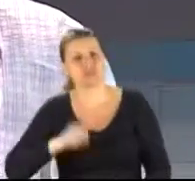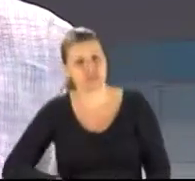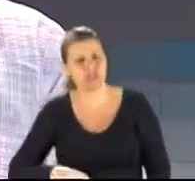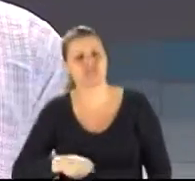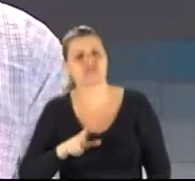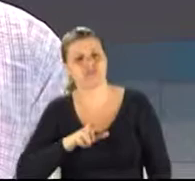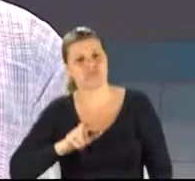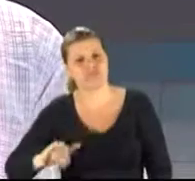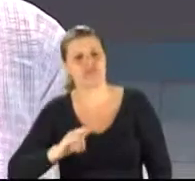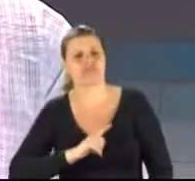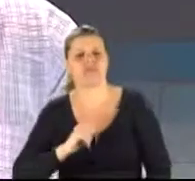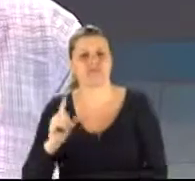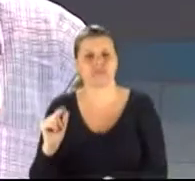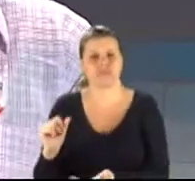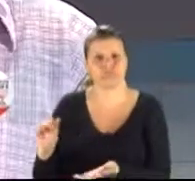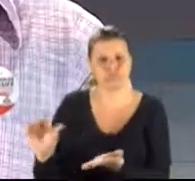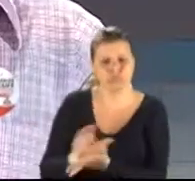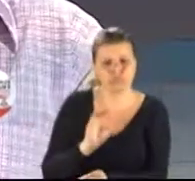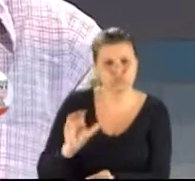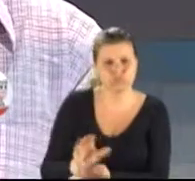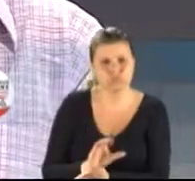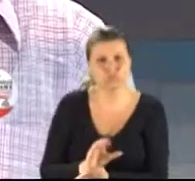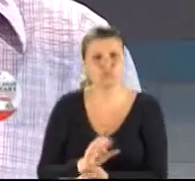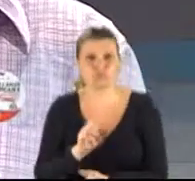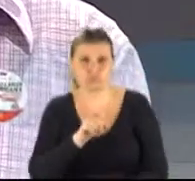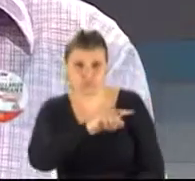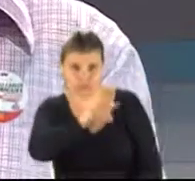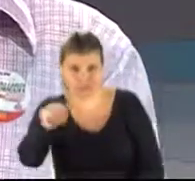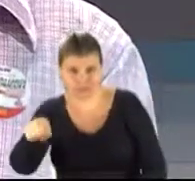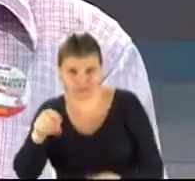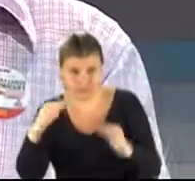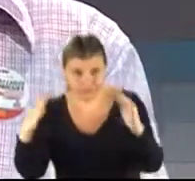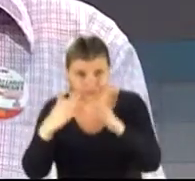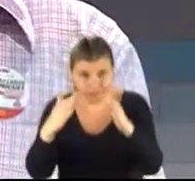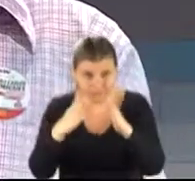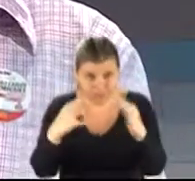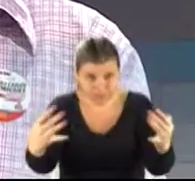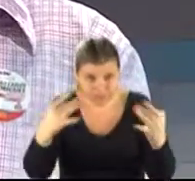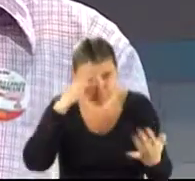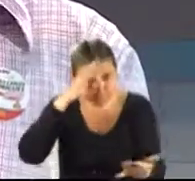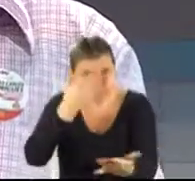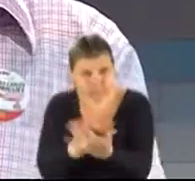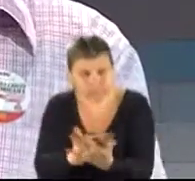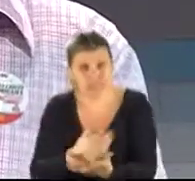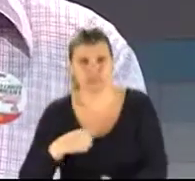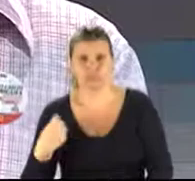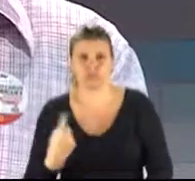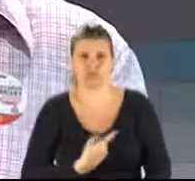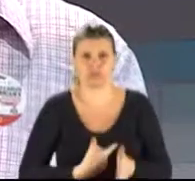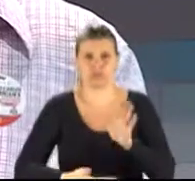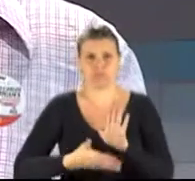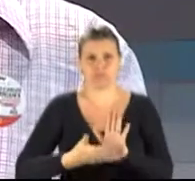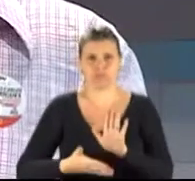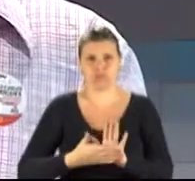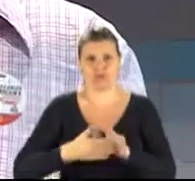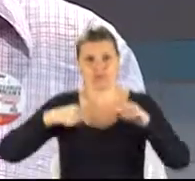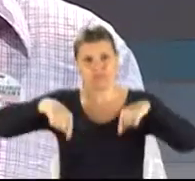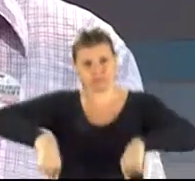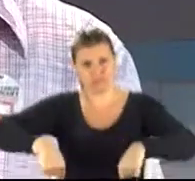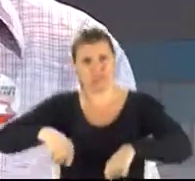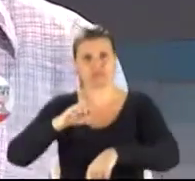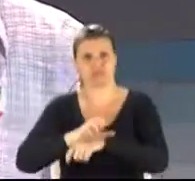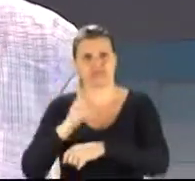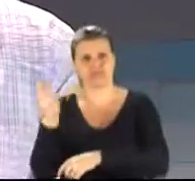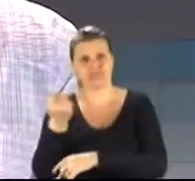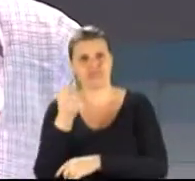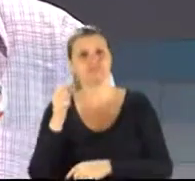quando você que está em casa acreditar realmente no que a gente está querendo propor para o Estado do Rio Grande do Sul, de